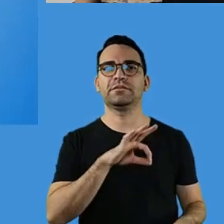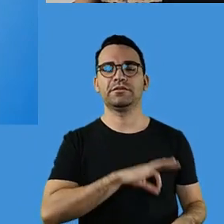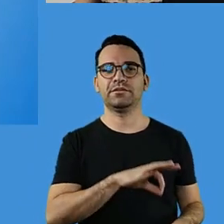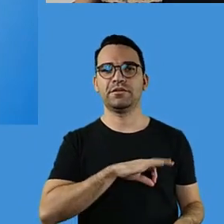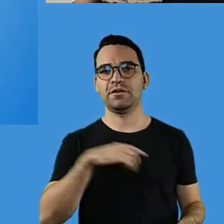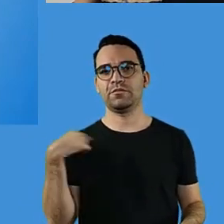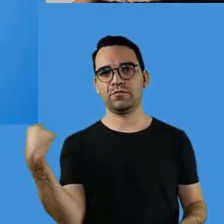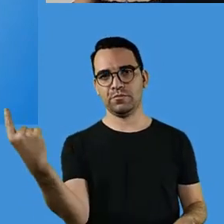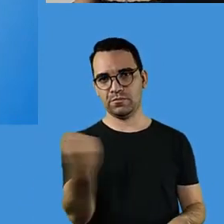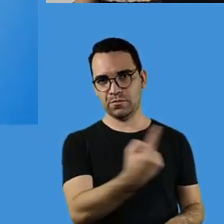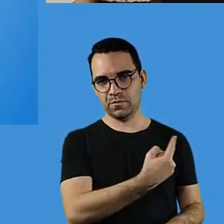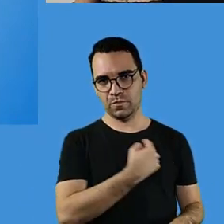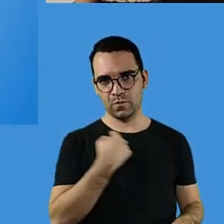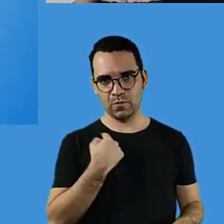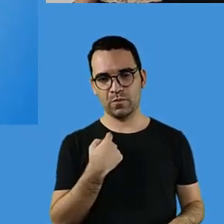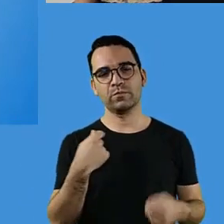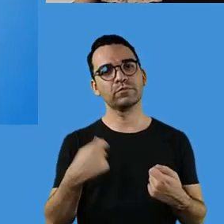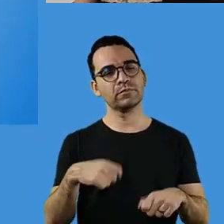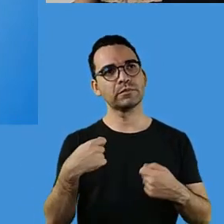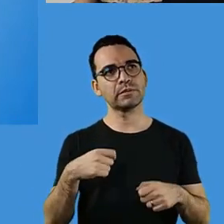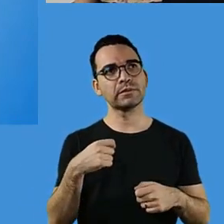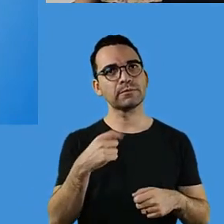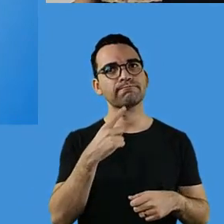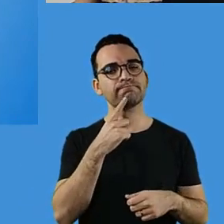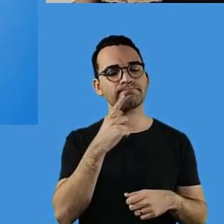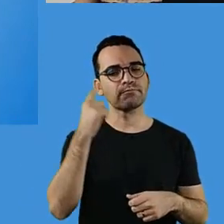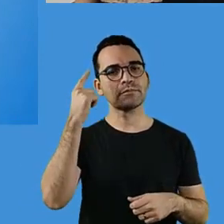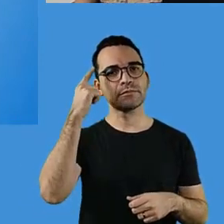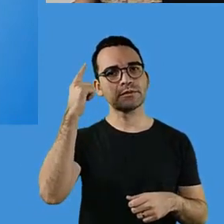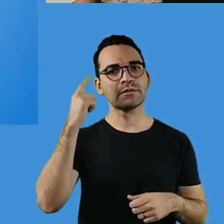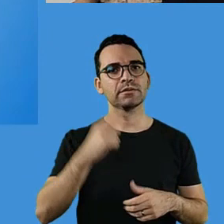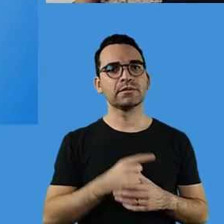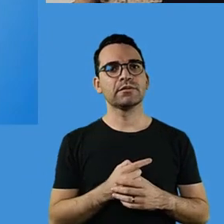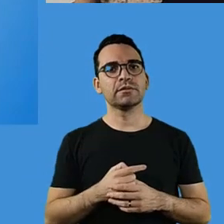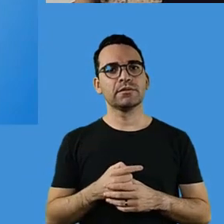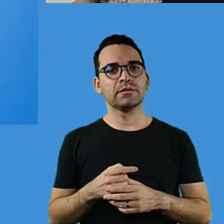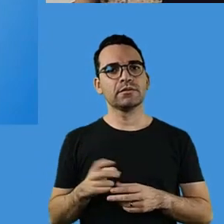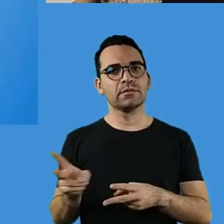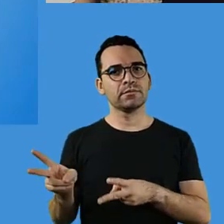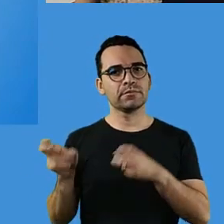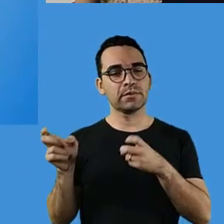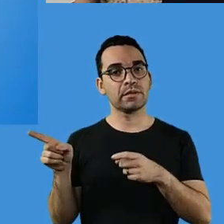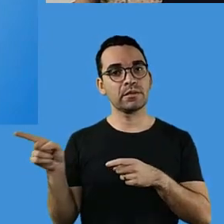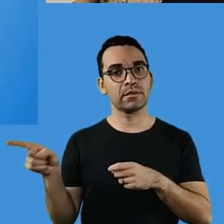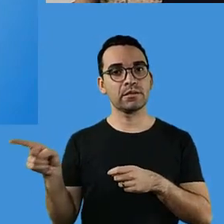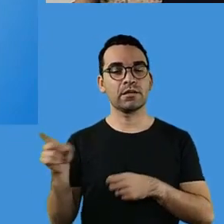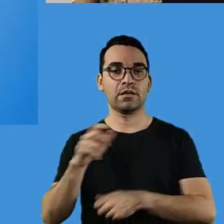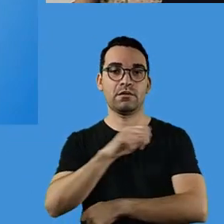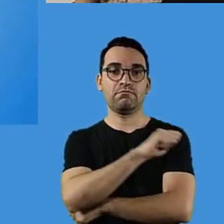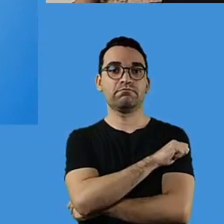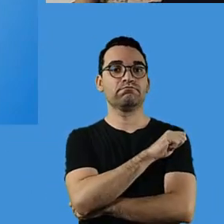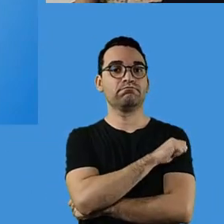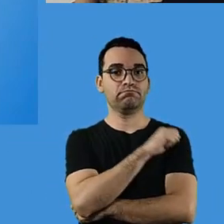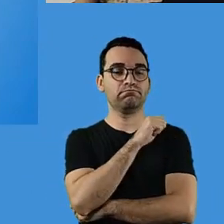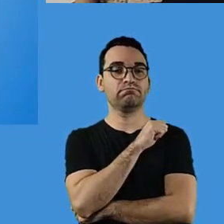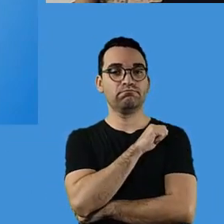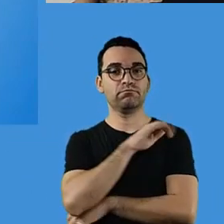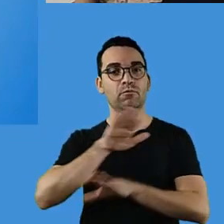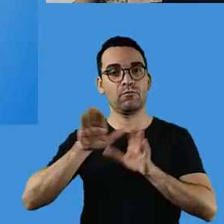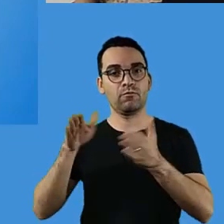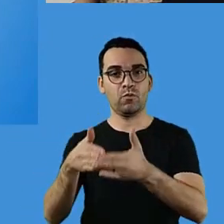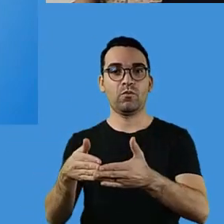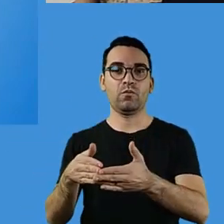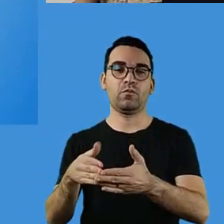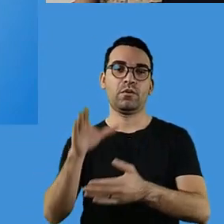Então, a gente tem que estar atento acima de tudo à aprendizagem dos nossos